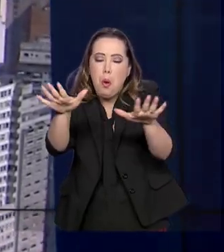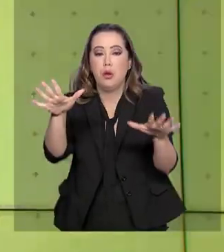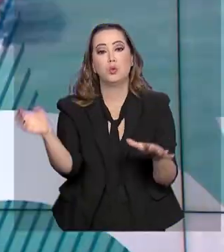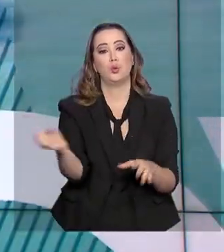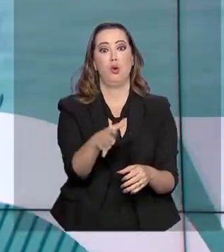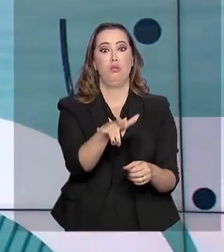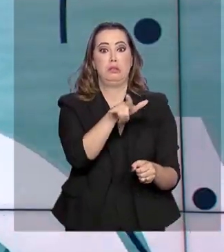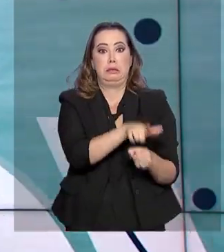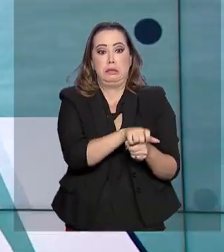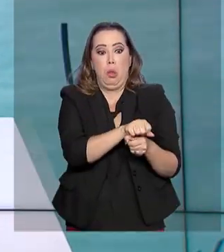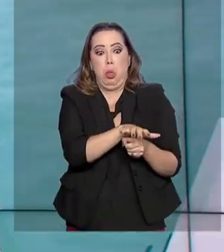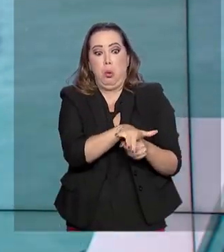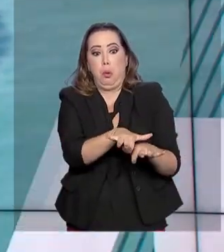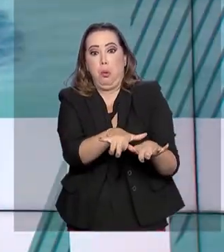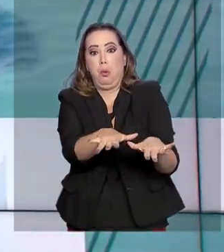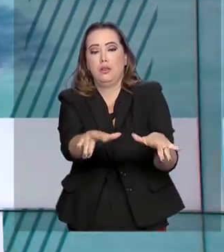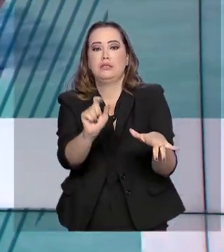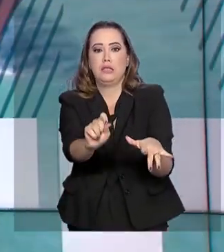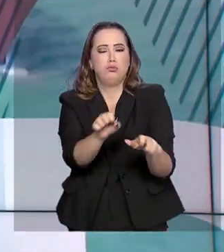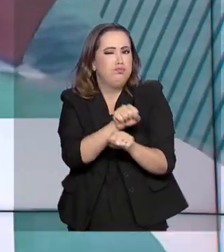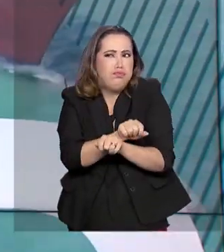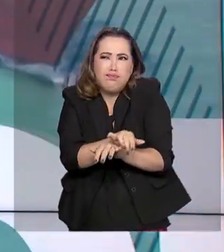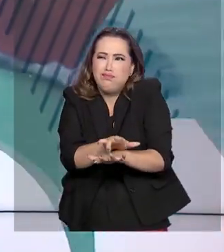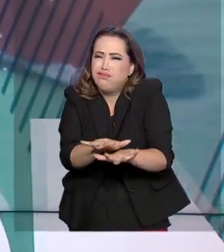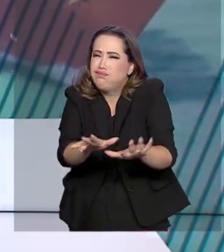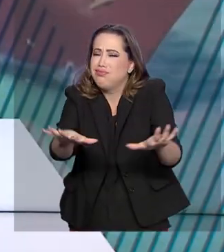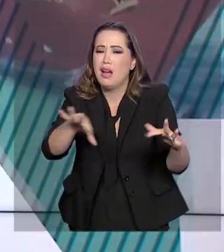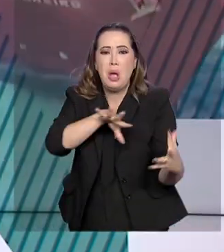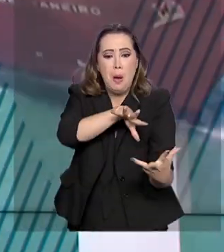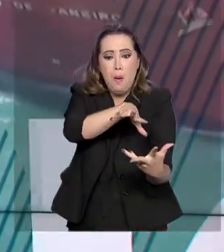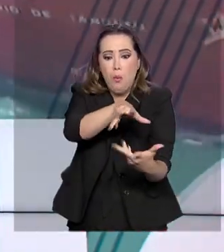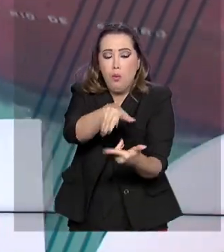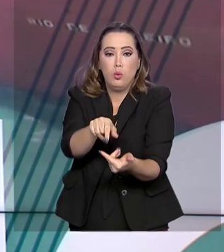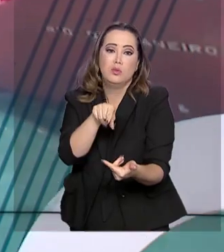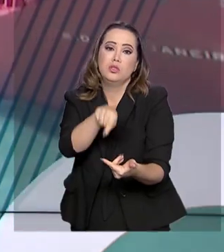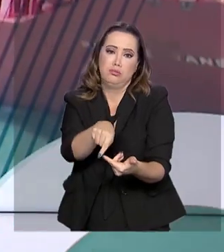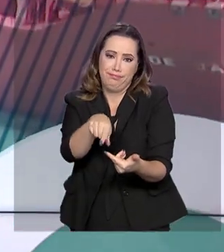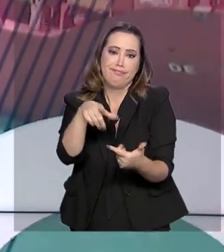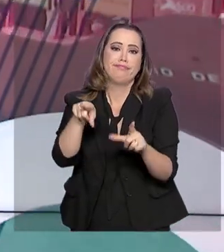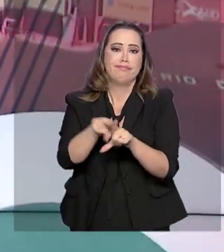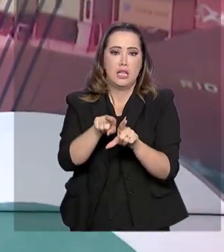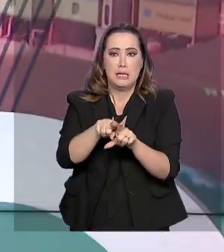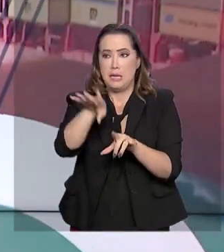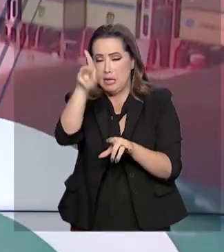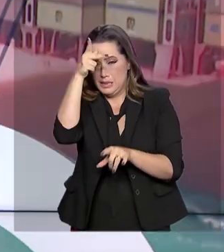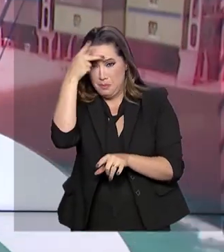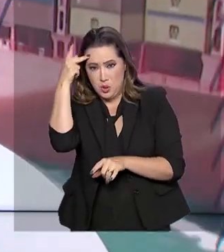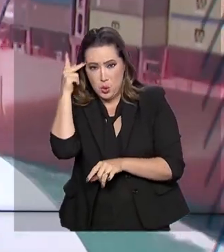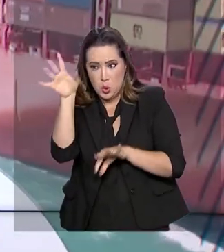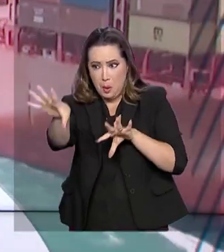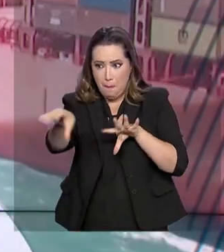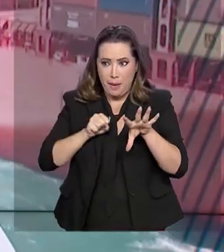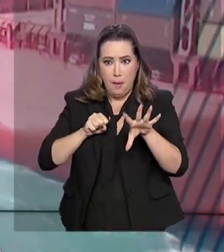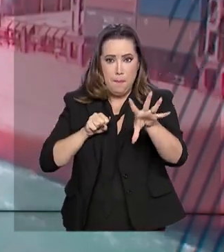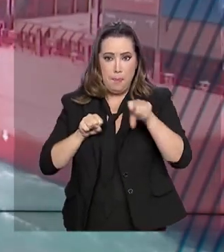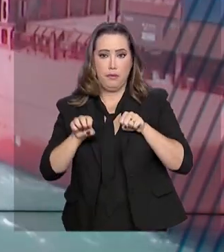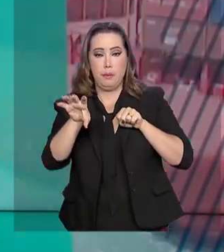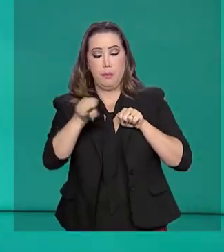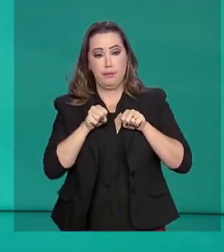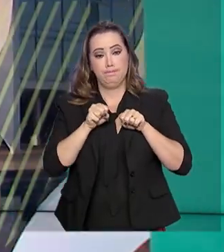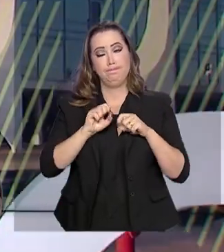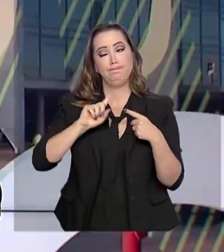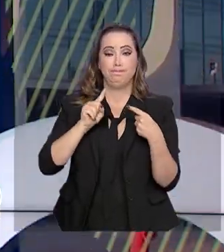coronavírus, que é quando a doença se espalha por diversos continentes com transmissão entre as pessoas. Segundo a OMS,